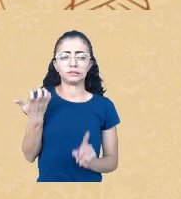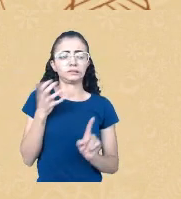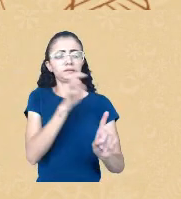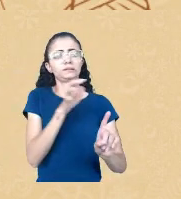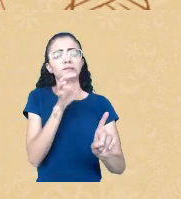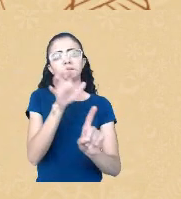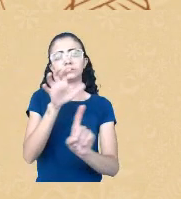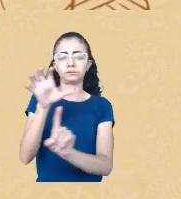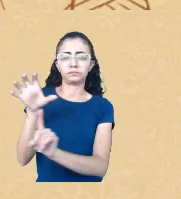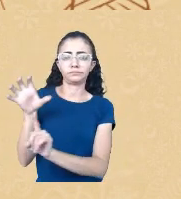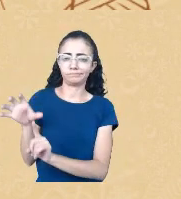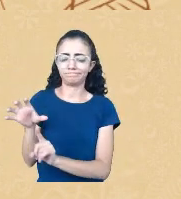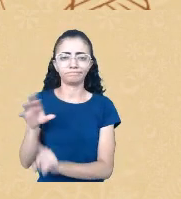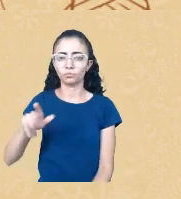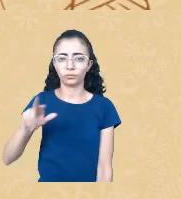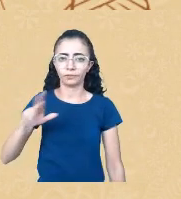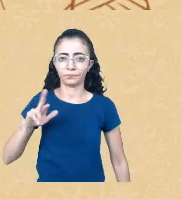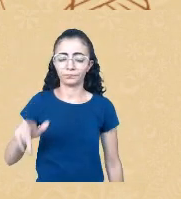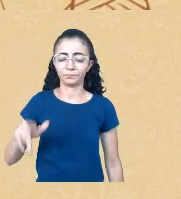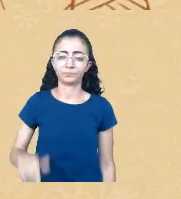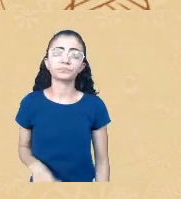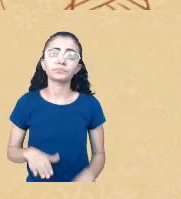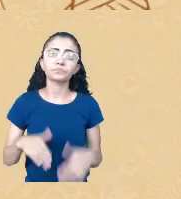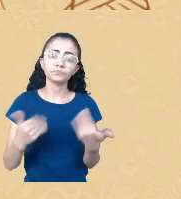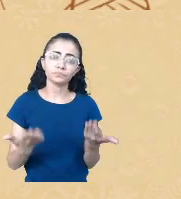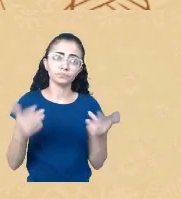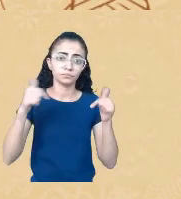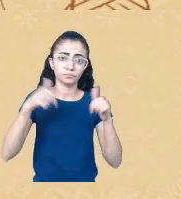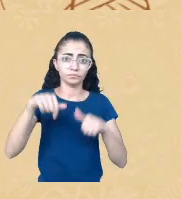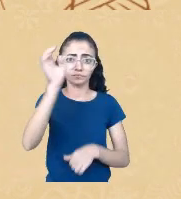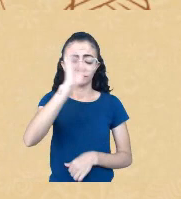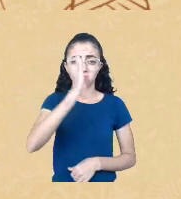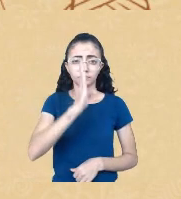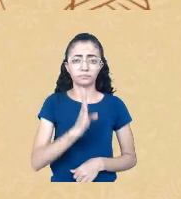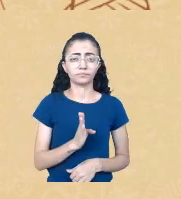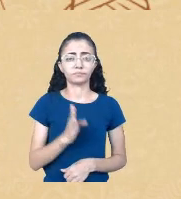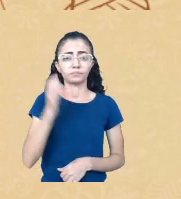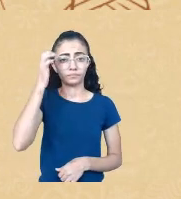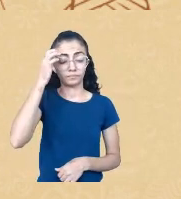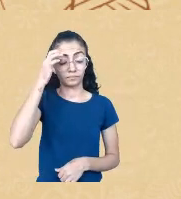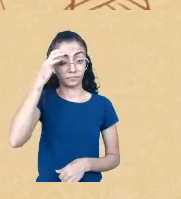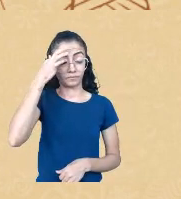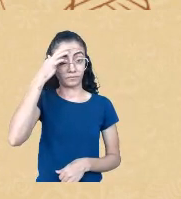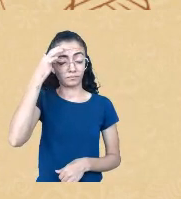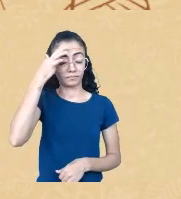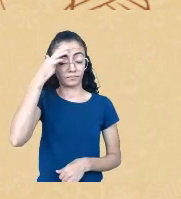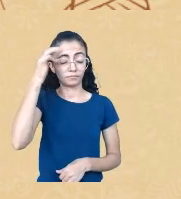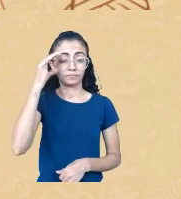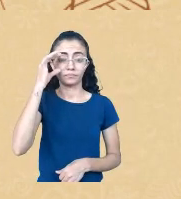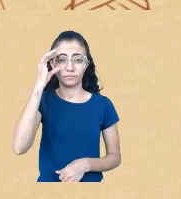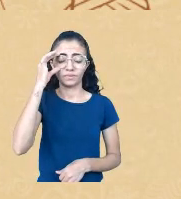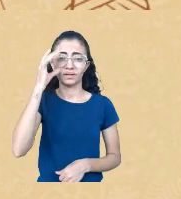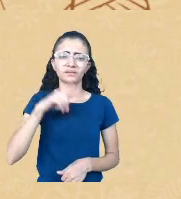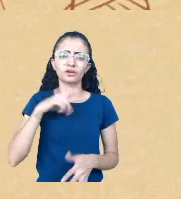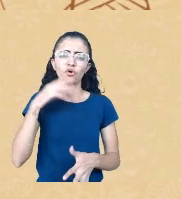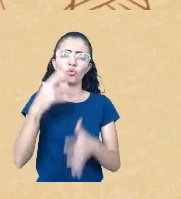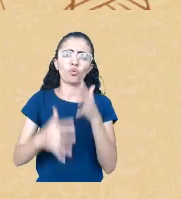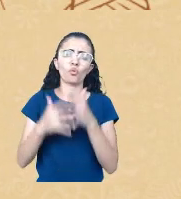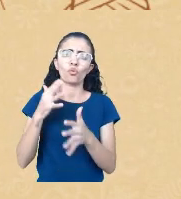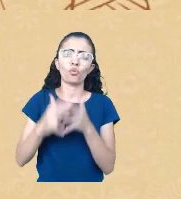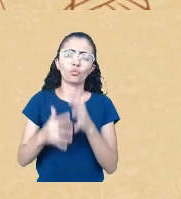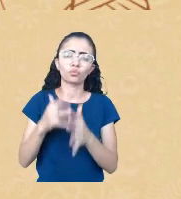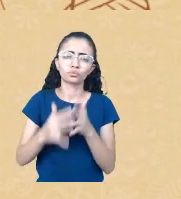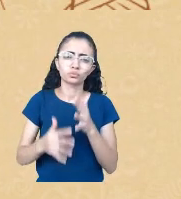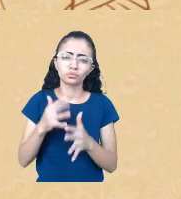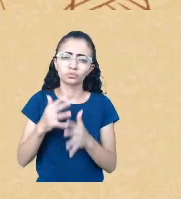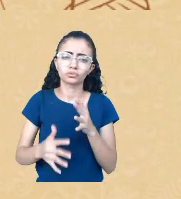nosso, do nosso território, há uma, há uma confusão, muitas vezes, né, entre essa